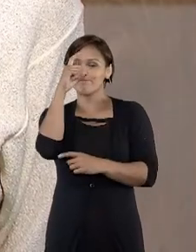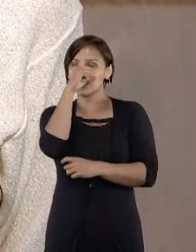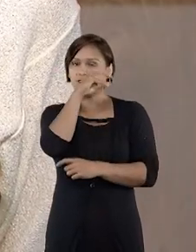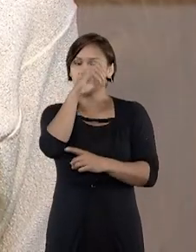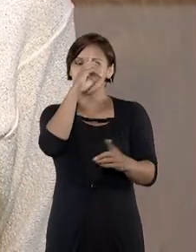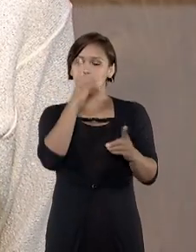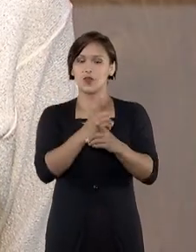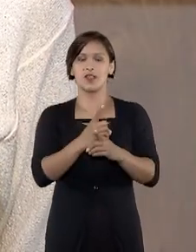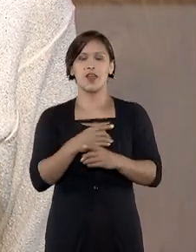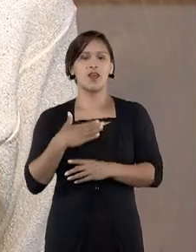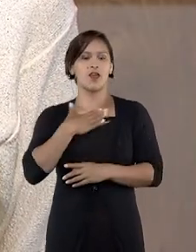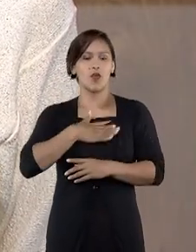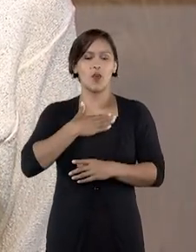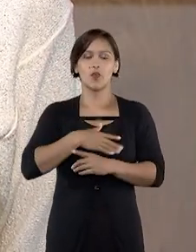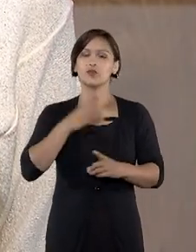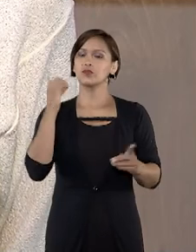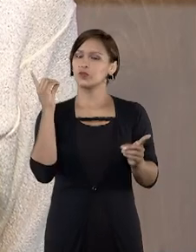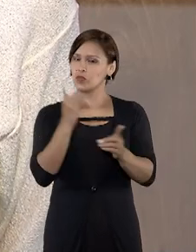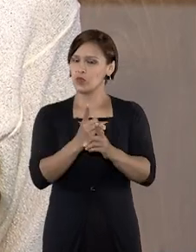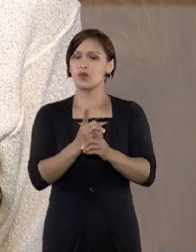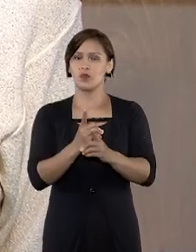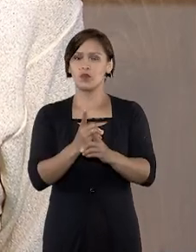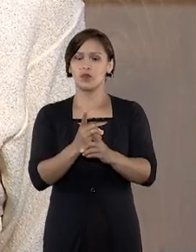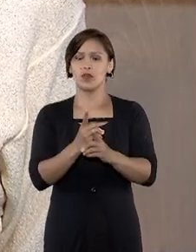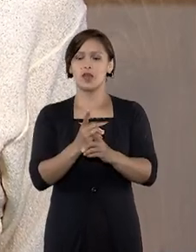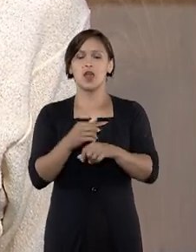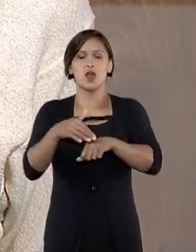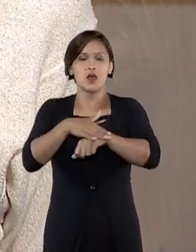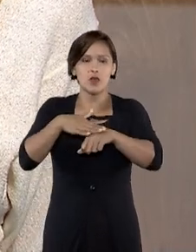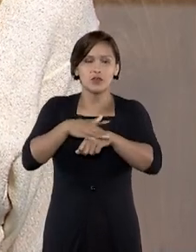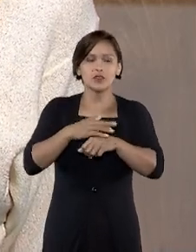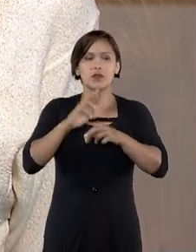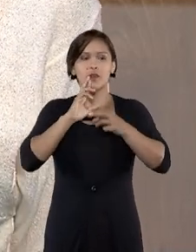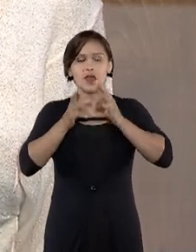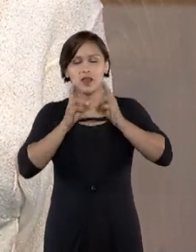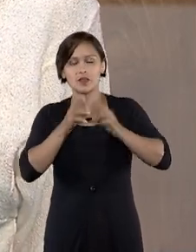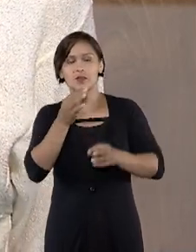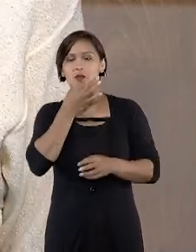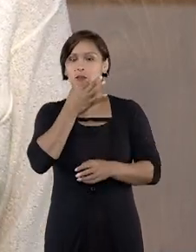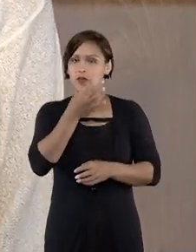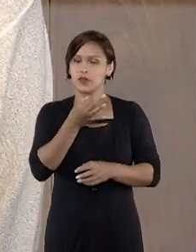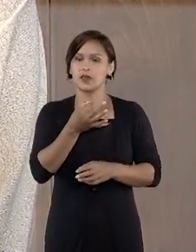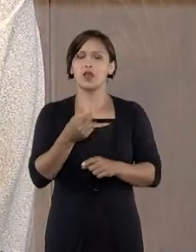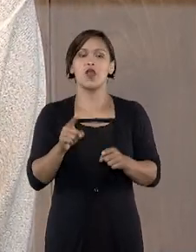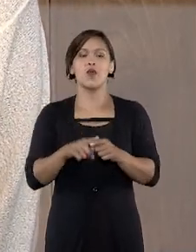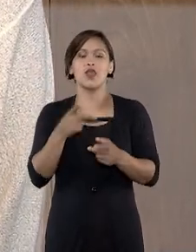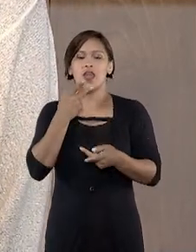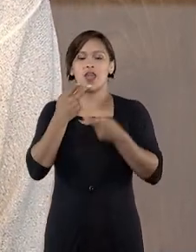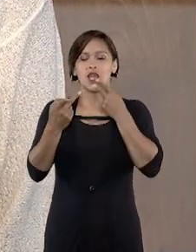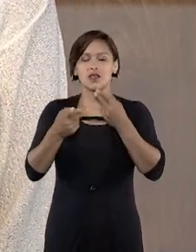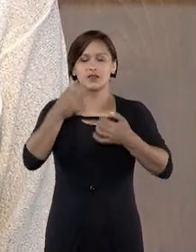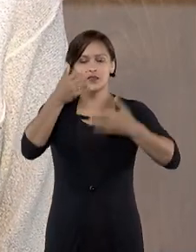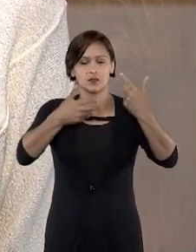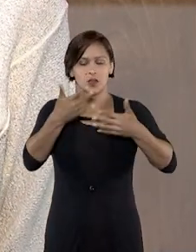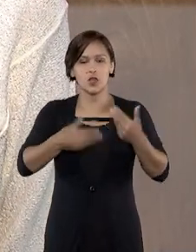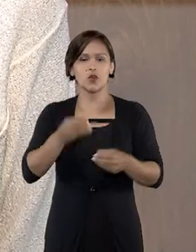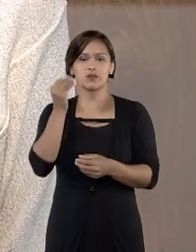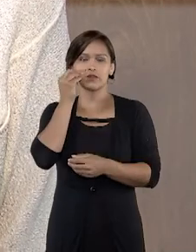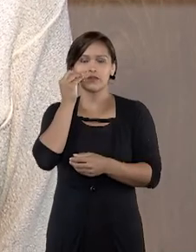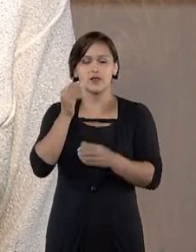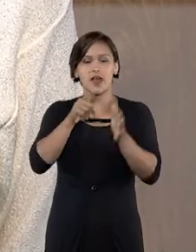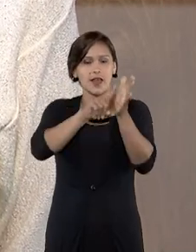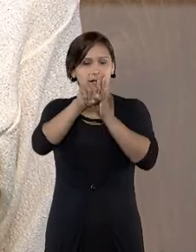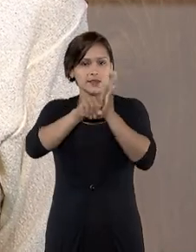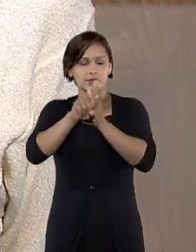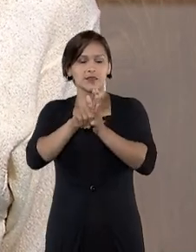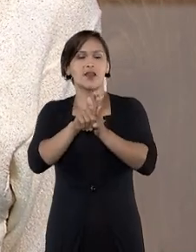Eu gostei muito do encontro, tá? Nós conversamos a respeito da minha opinião. Ele disse que vai tentar verificar,